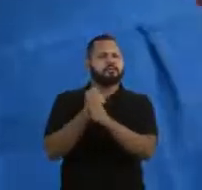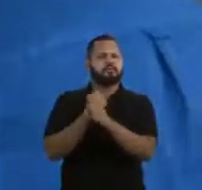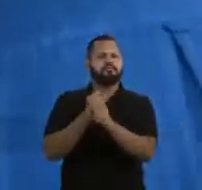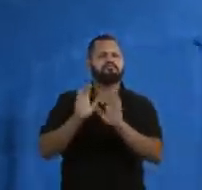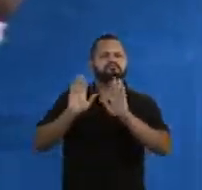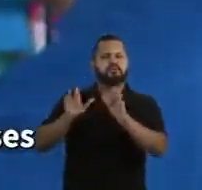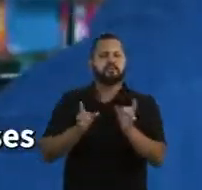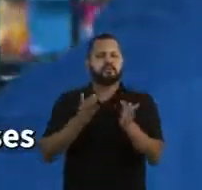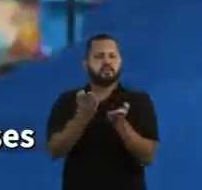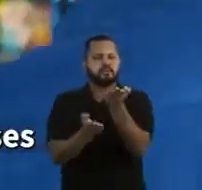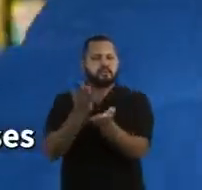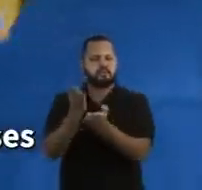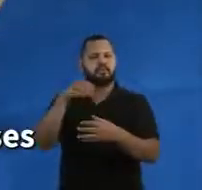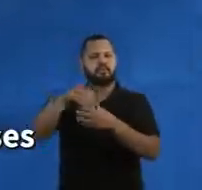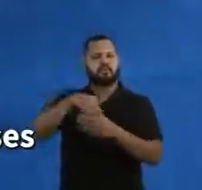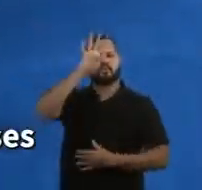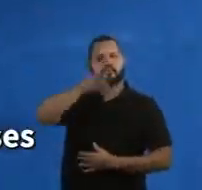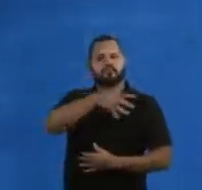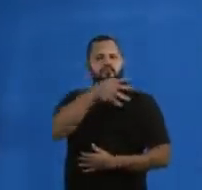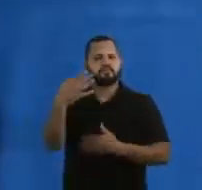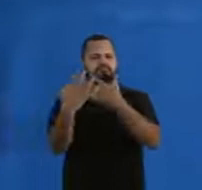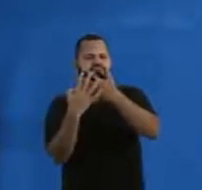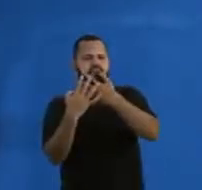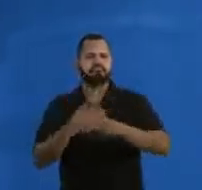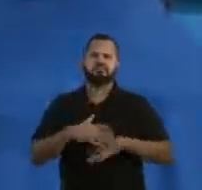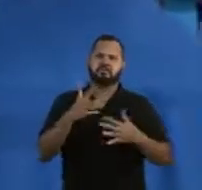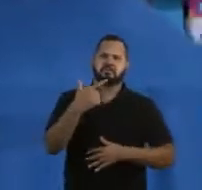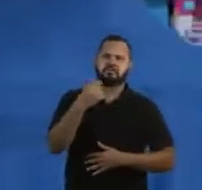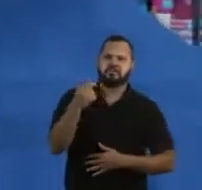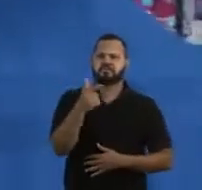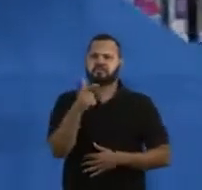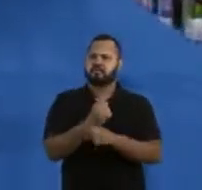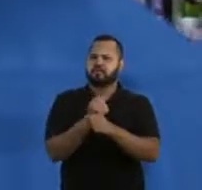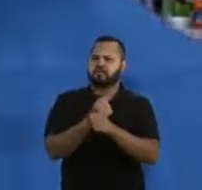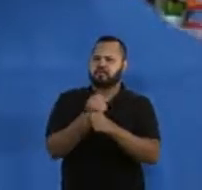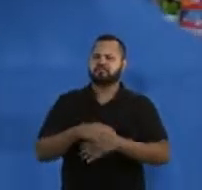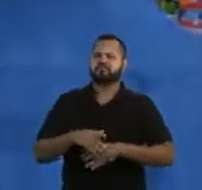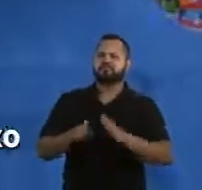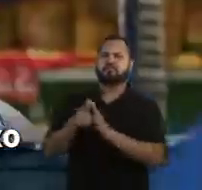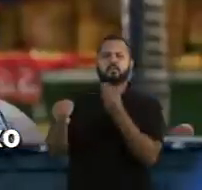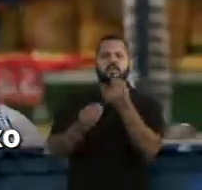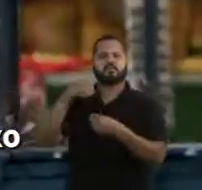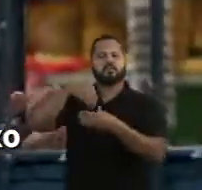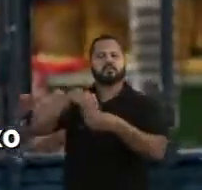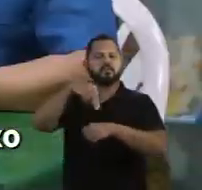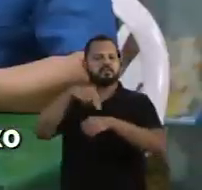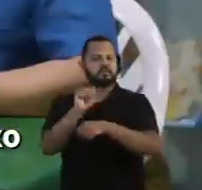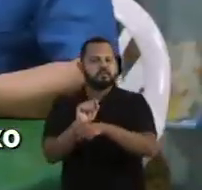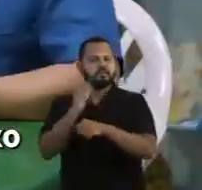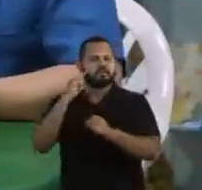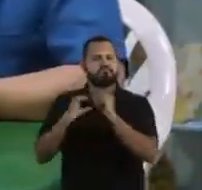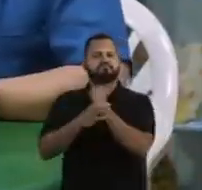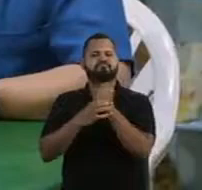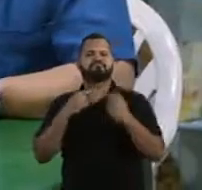E há quanto tempo a senhora atende os seus fregueses com essa grade? Tive 20 a 22 anos nessa faixa. Como é viver aqui no Novo